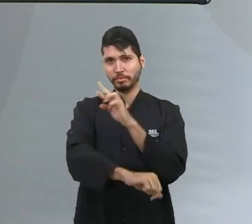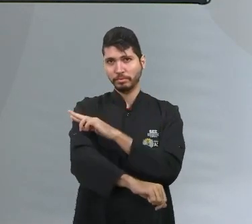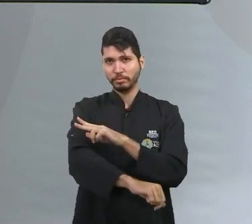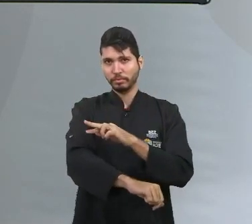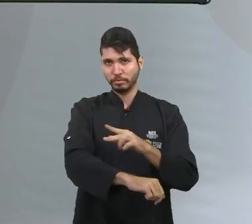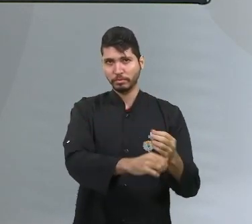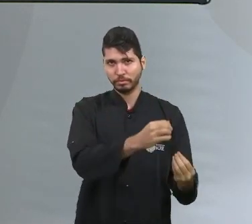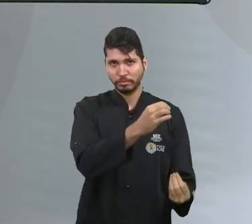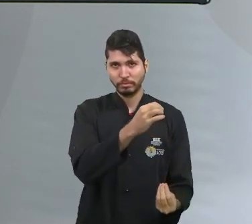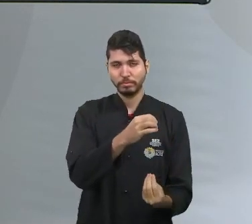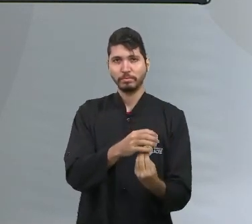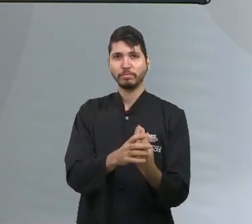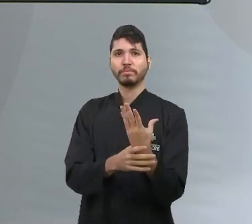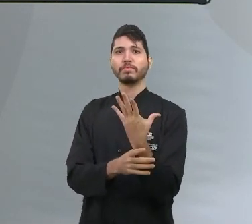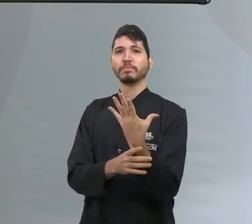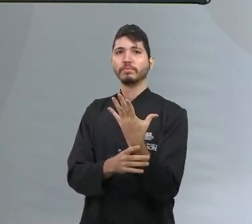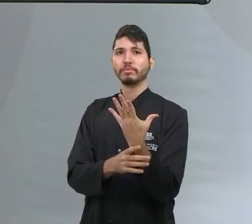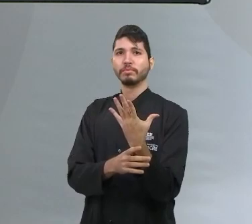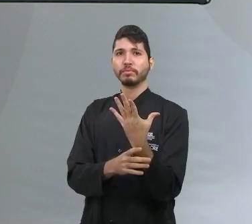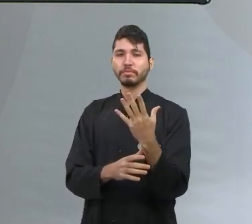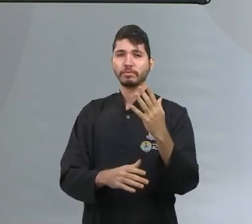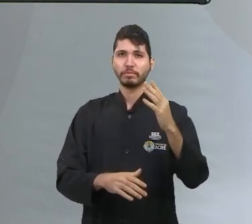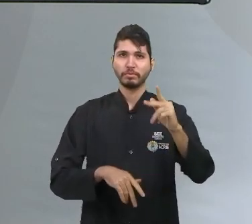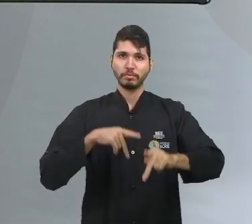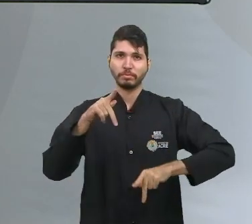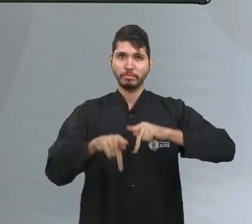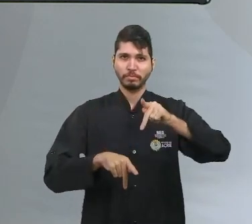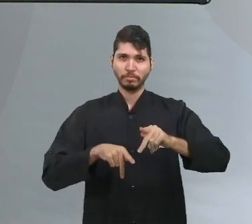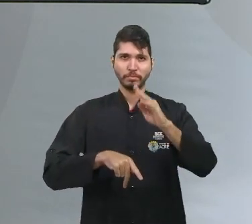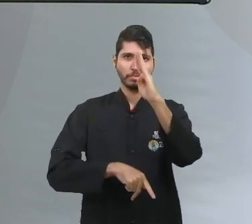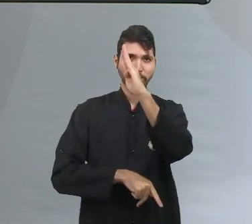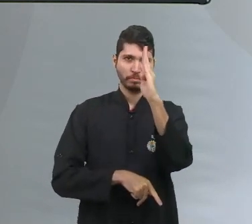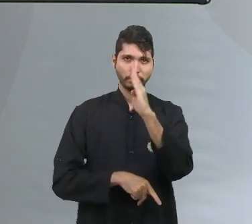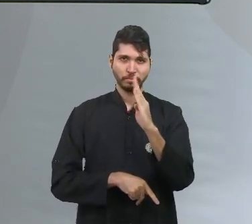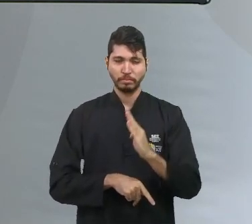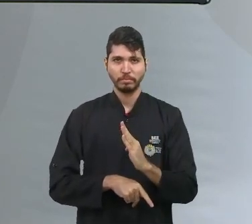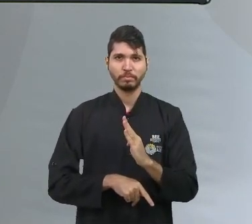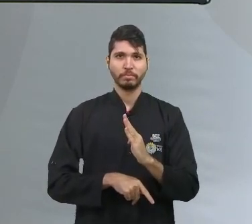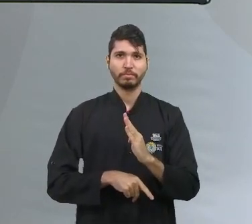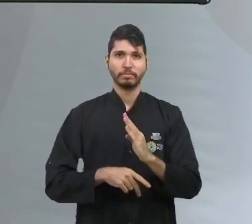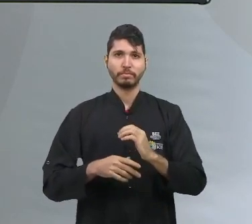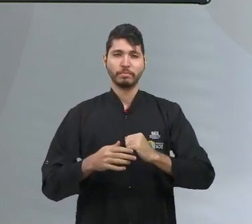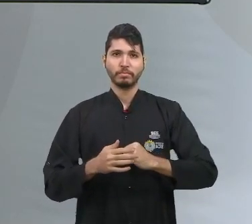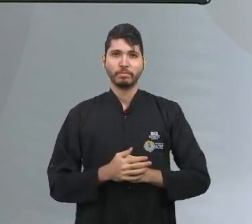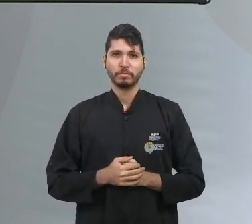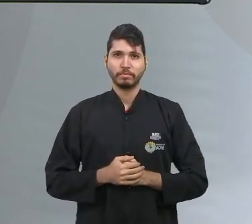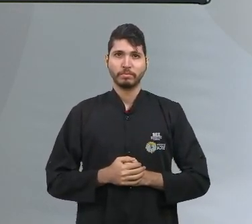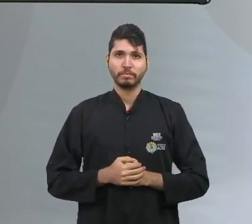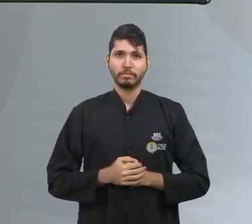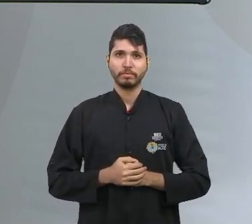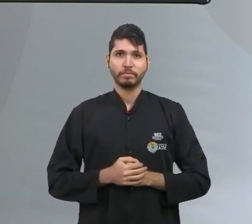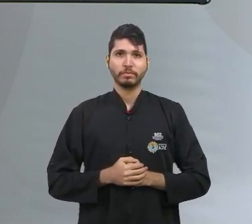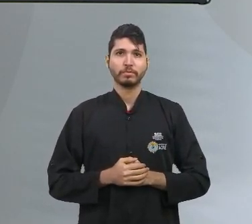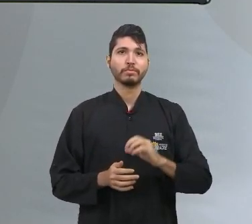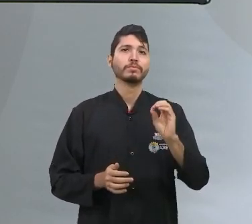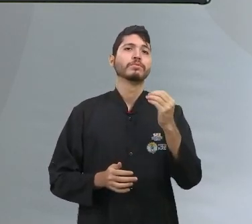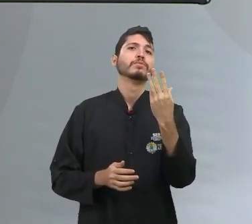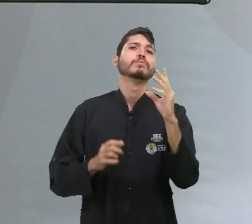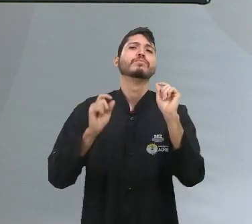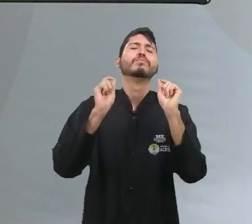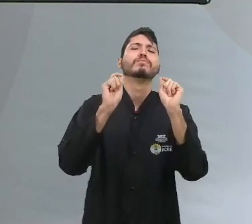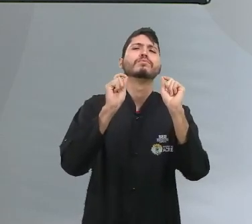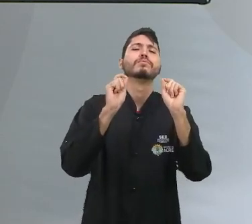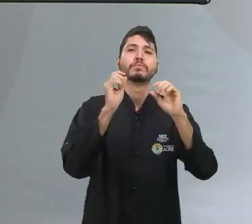formação, melhor colocando, da população brasileira, se deu através de uma miscigenação.